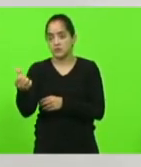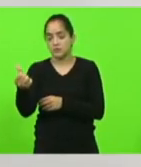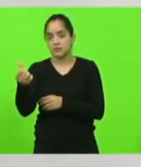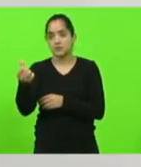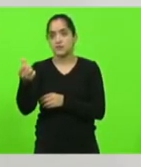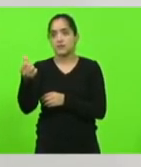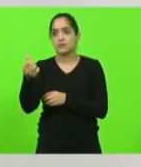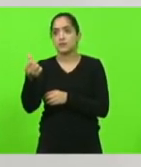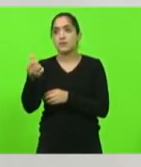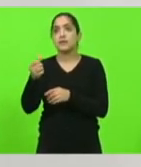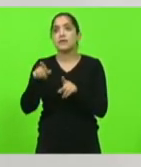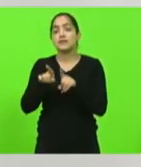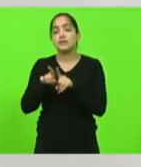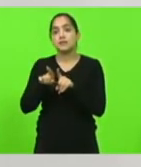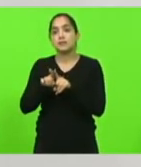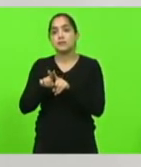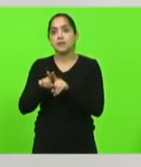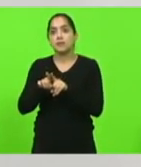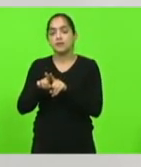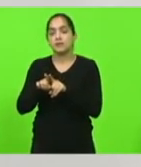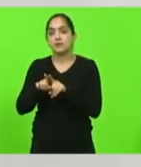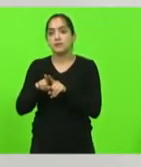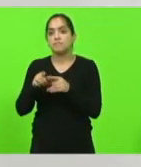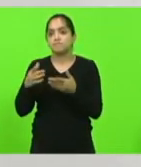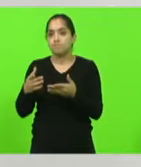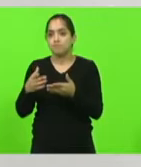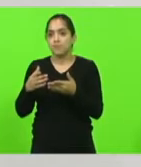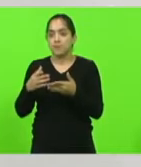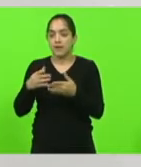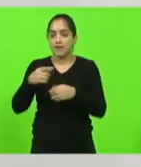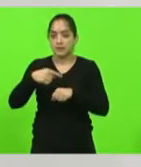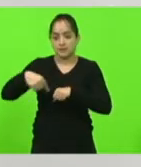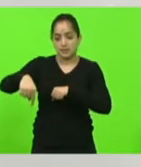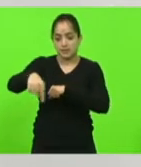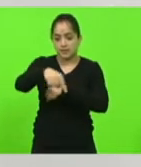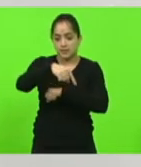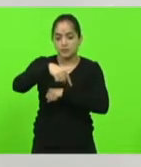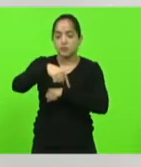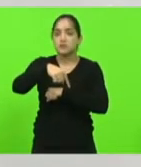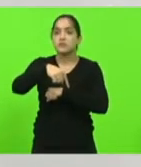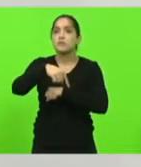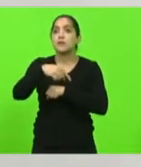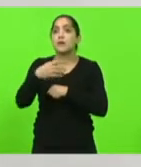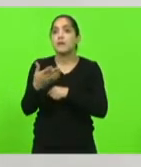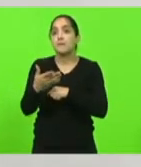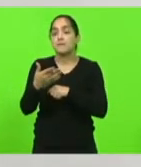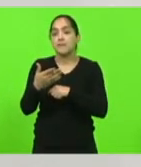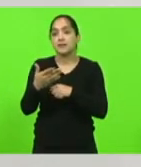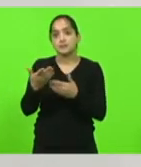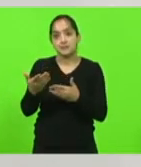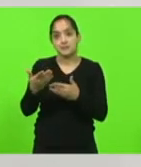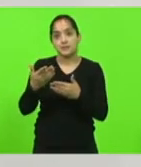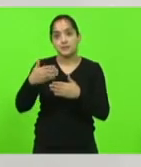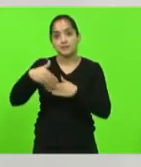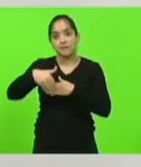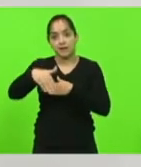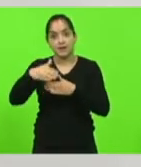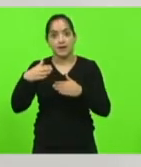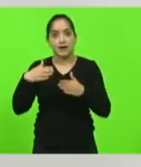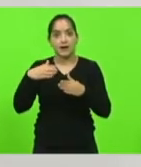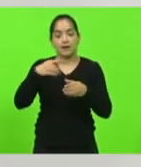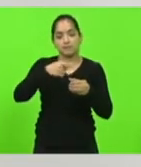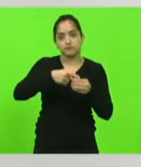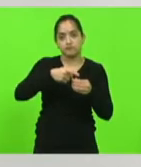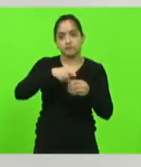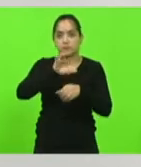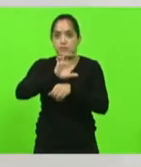e que faz interseção naquele município mas que leva a Curitiba e a outros estados do